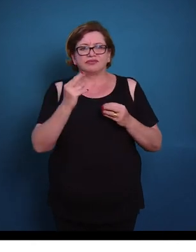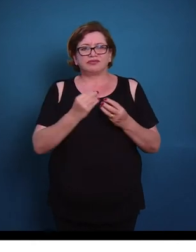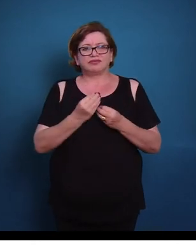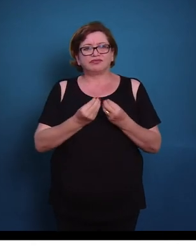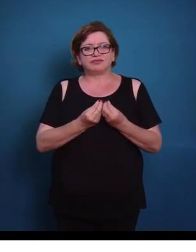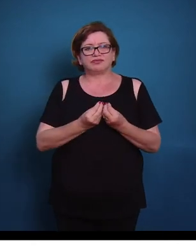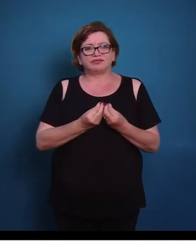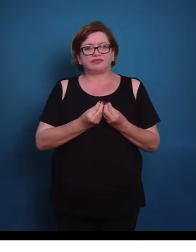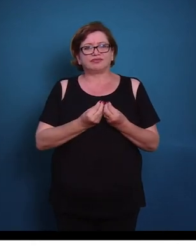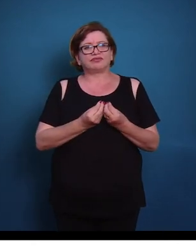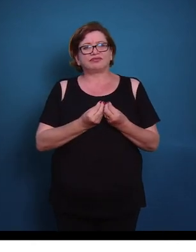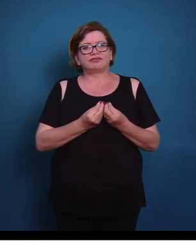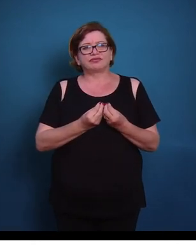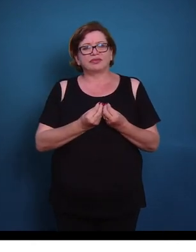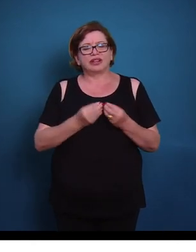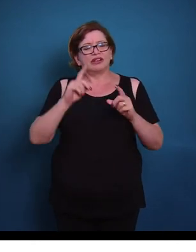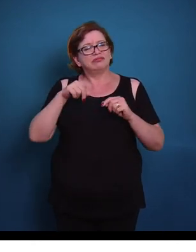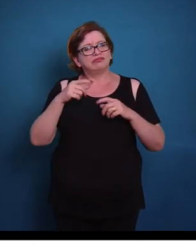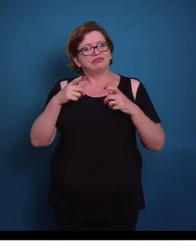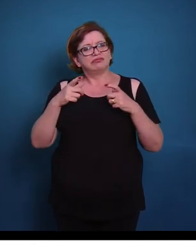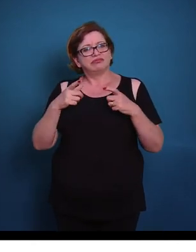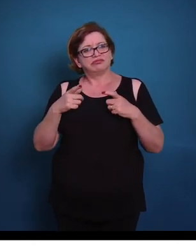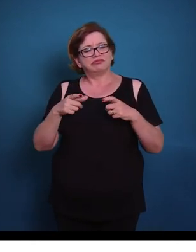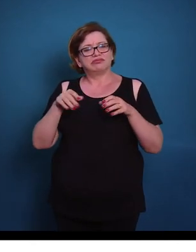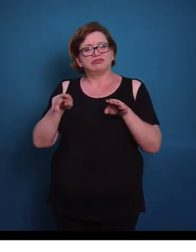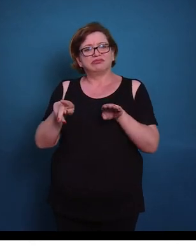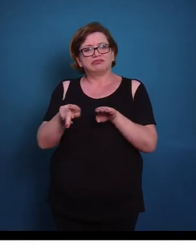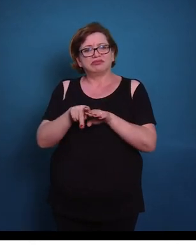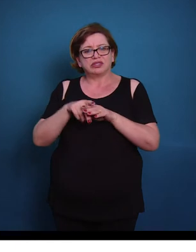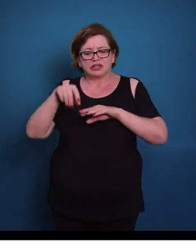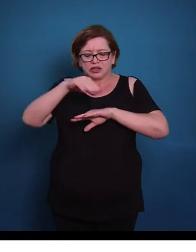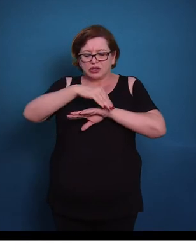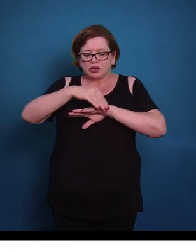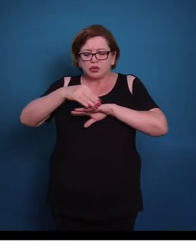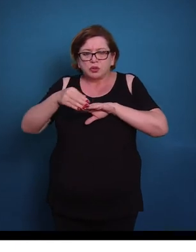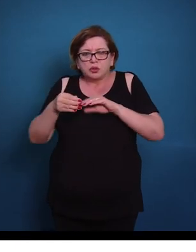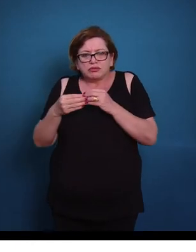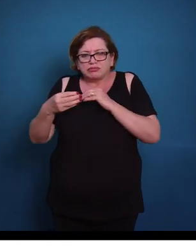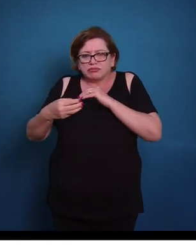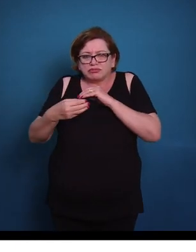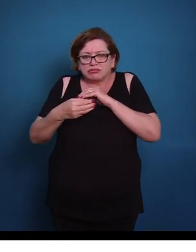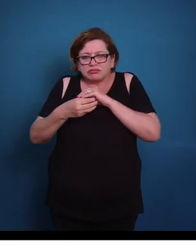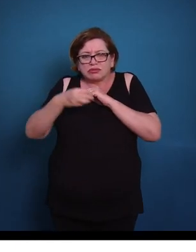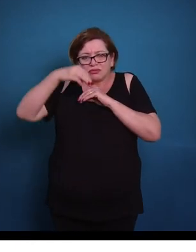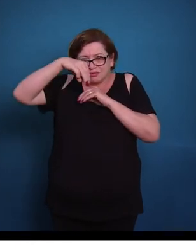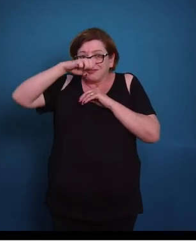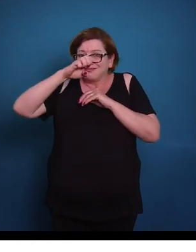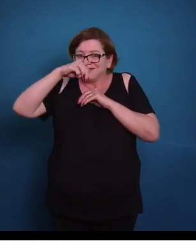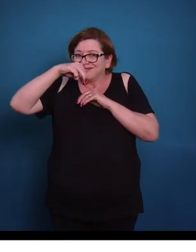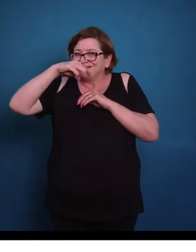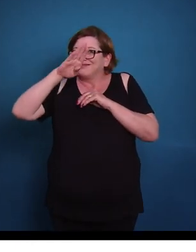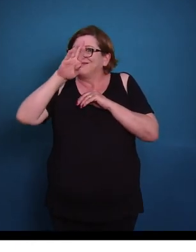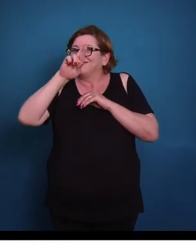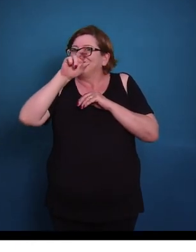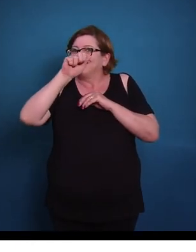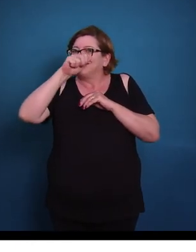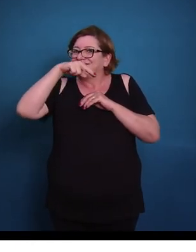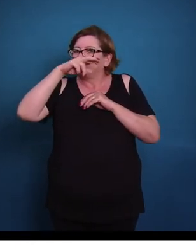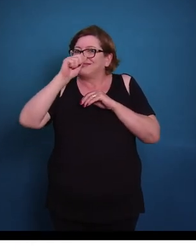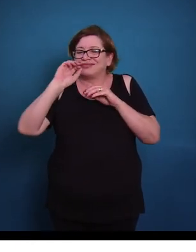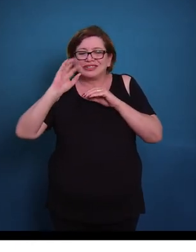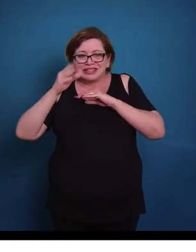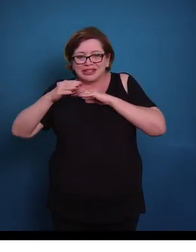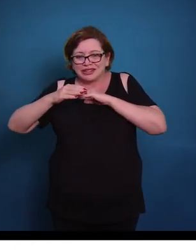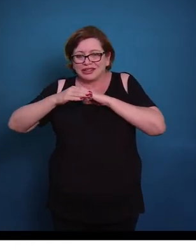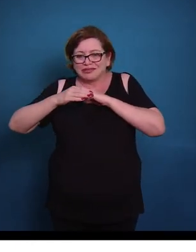são locais na membrana plasmática onde vai ter a ancoragem desses filamentos. E quando ocorre a contração, então a